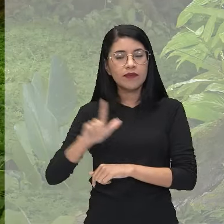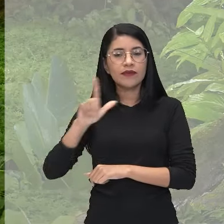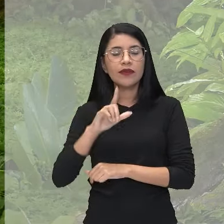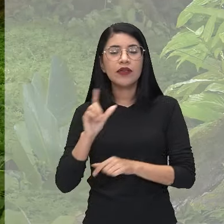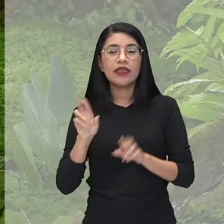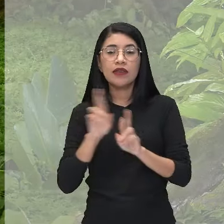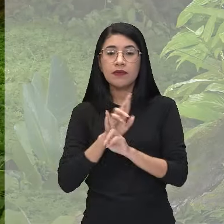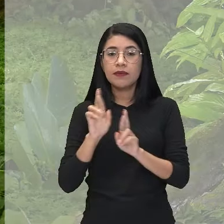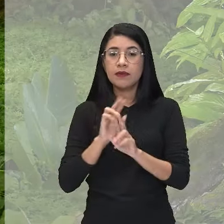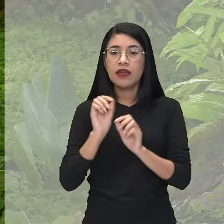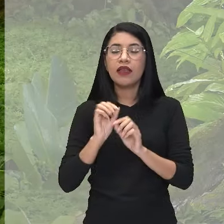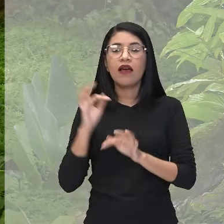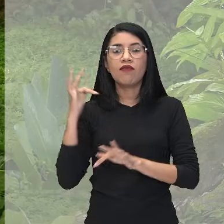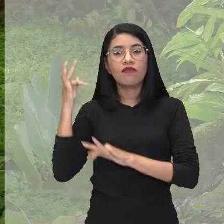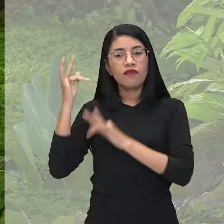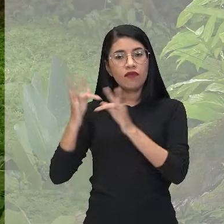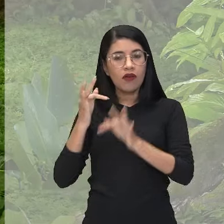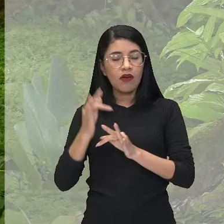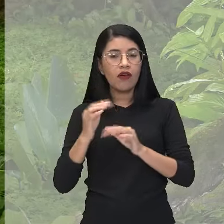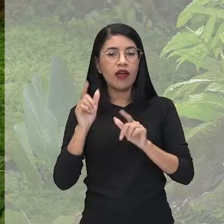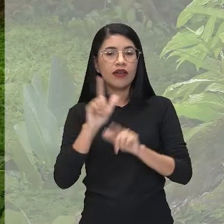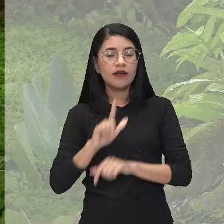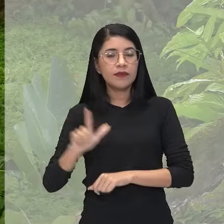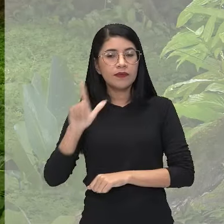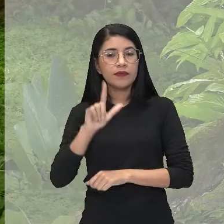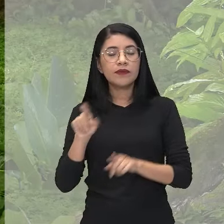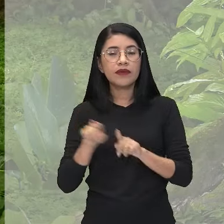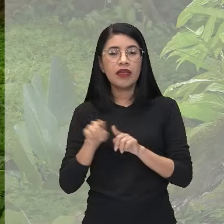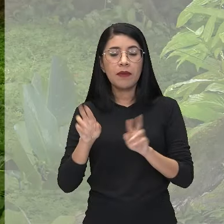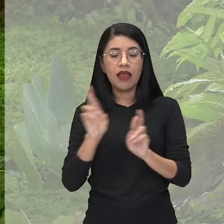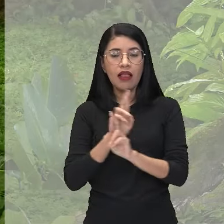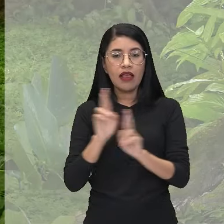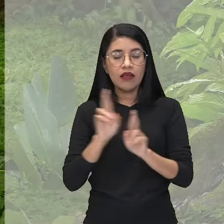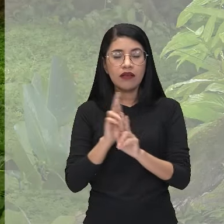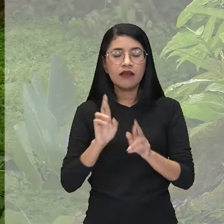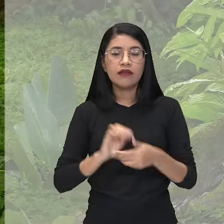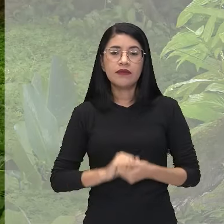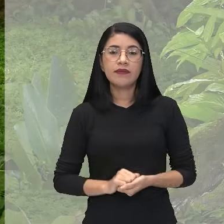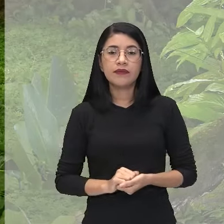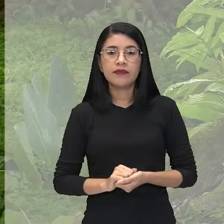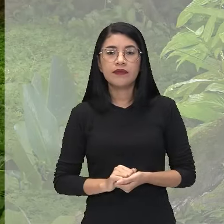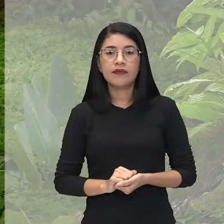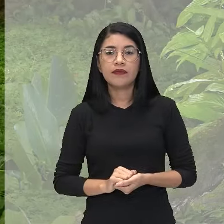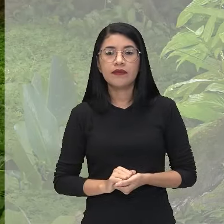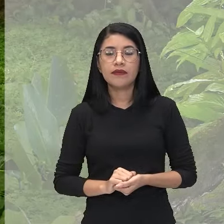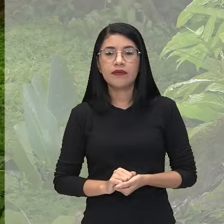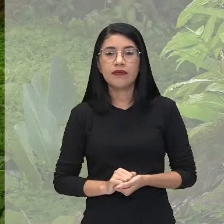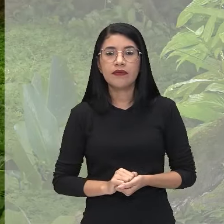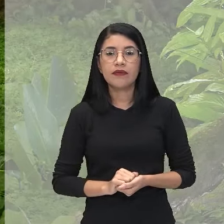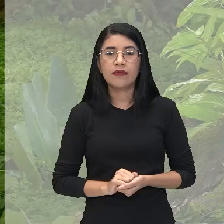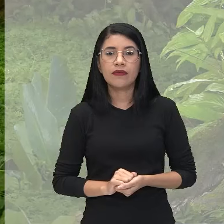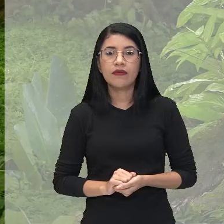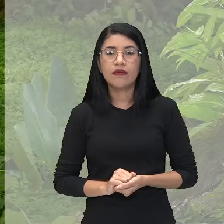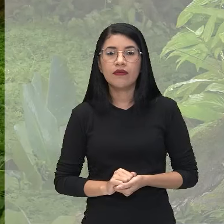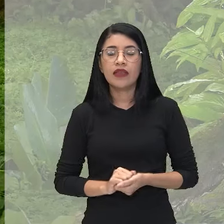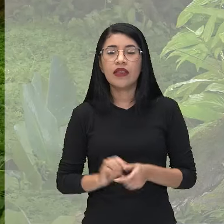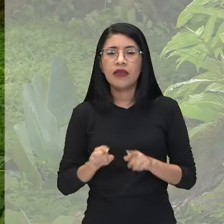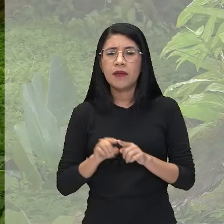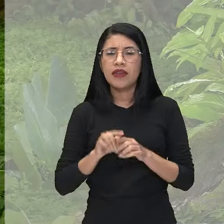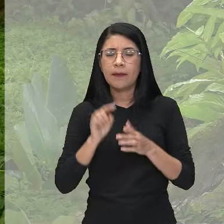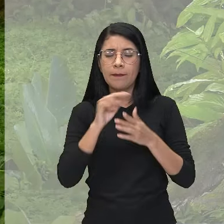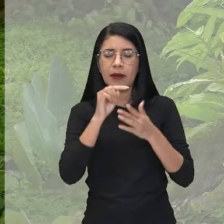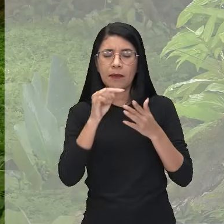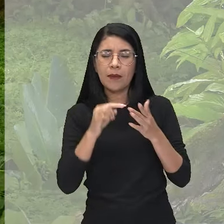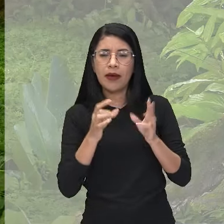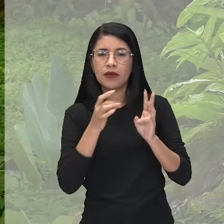relação do folclore e da literatura, né? Trazendo aí a questão indígena, né? A